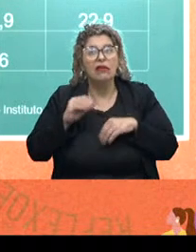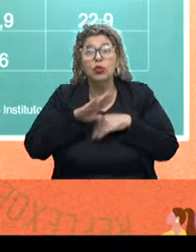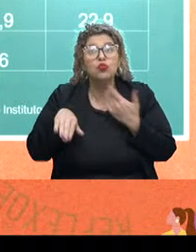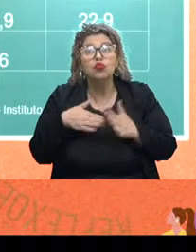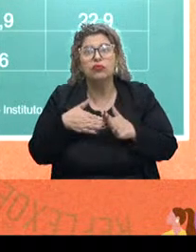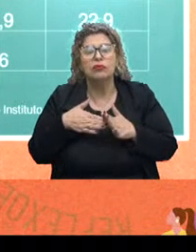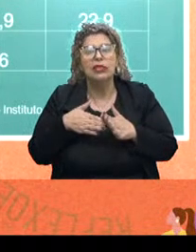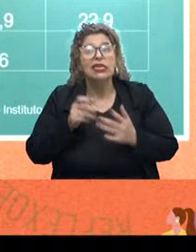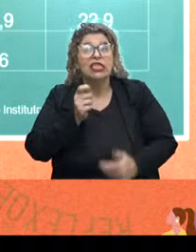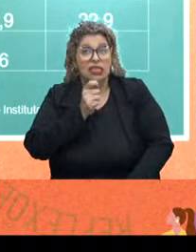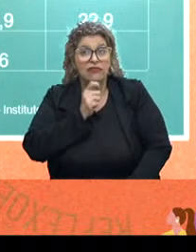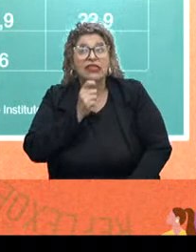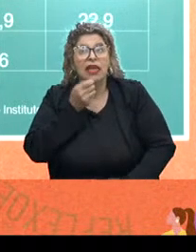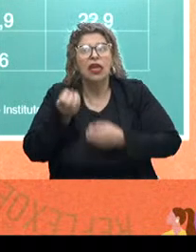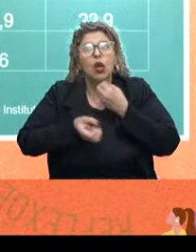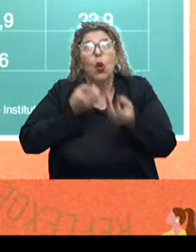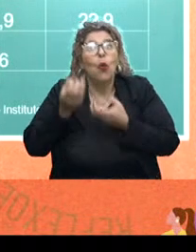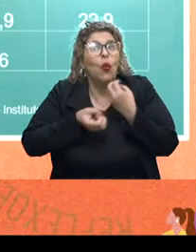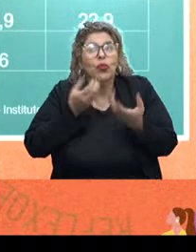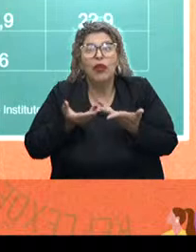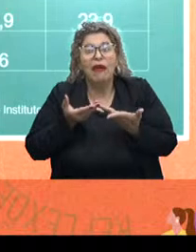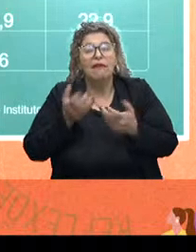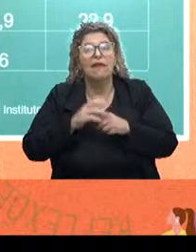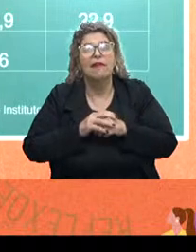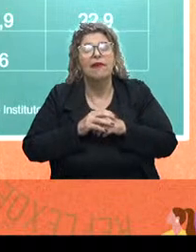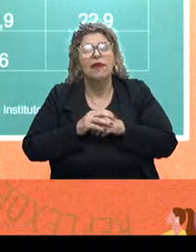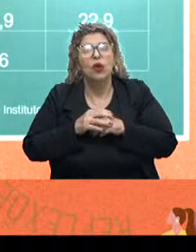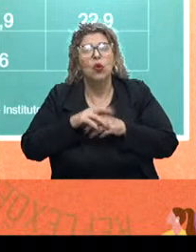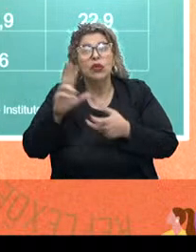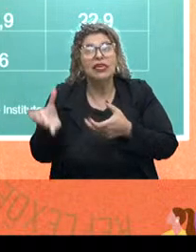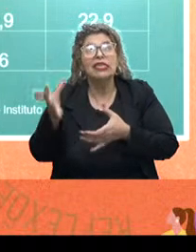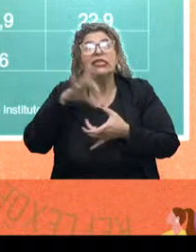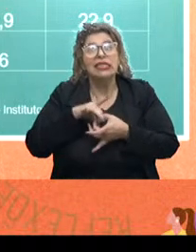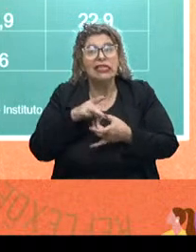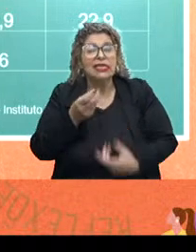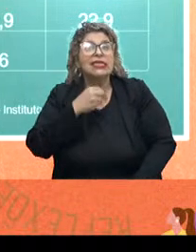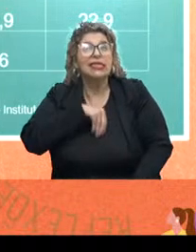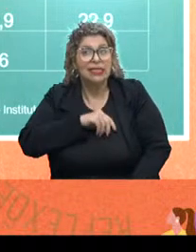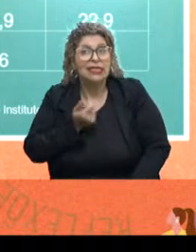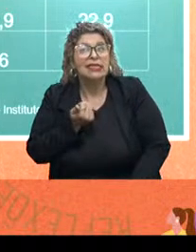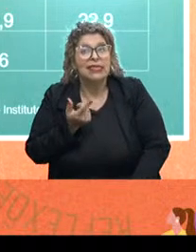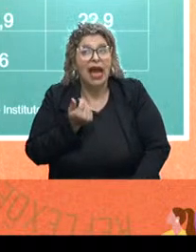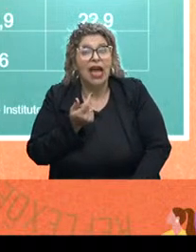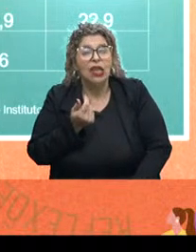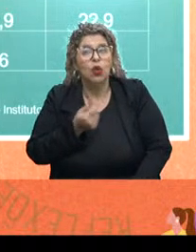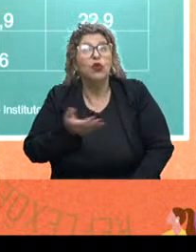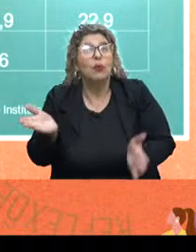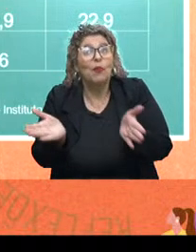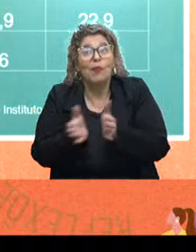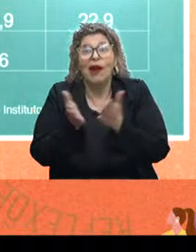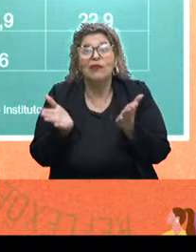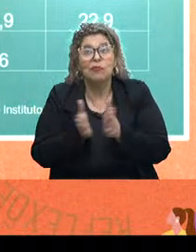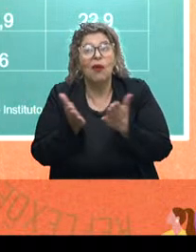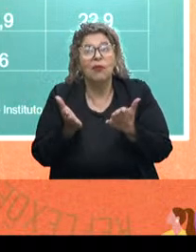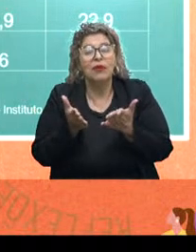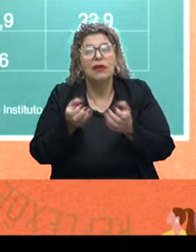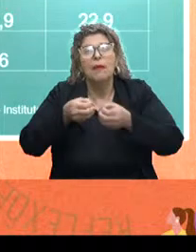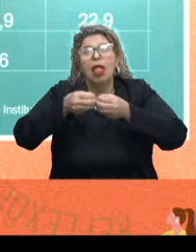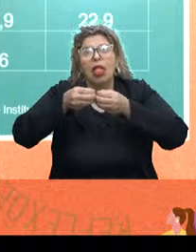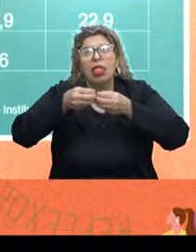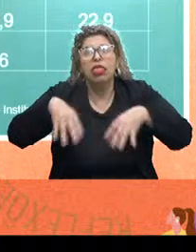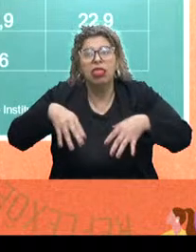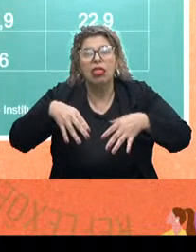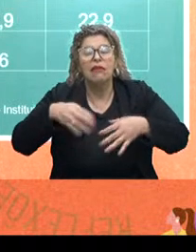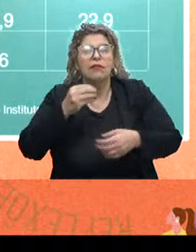entrevistados querem, queriam falar muito nisso. Quando a gente correlaciona por renda, a gente vê que quanto mais pobre, maior a perda